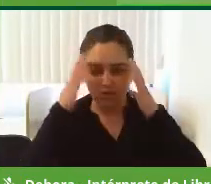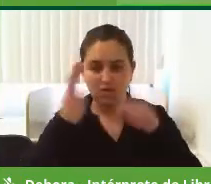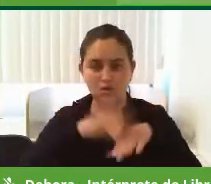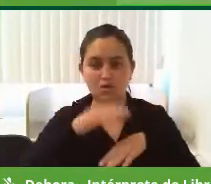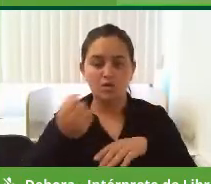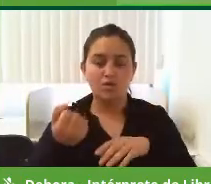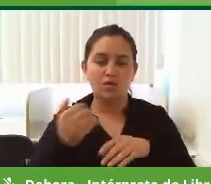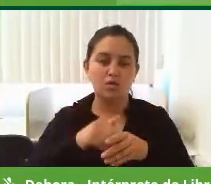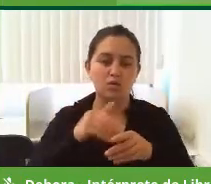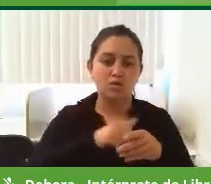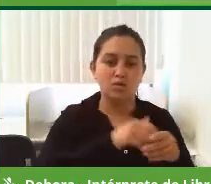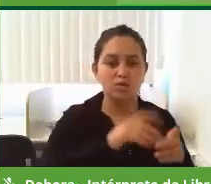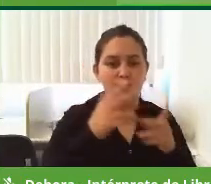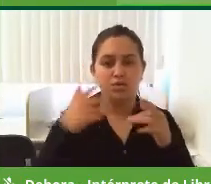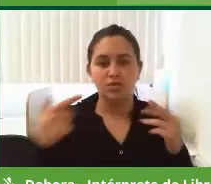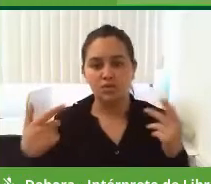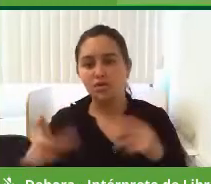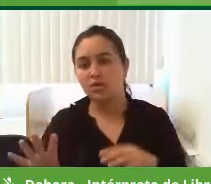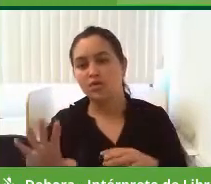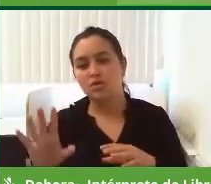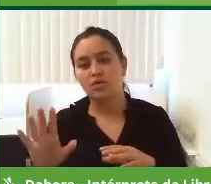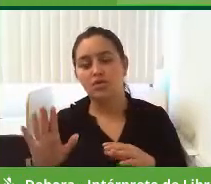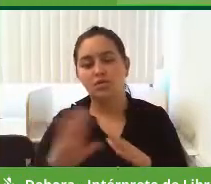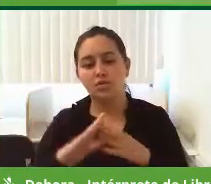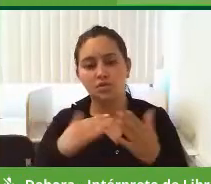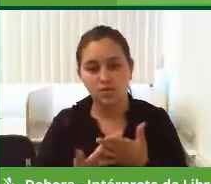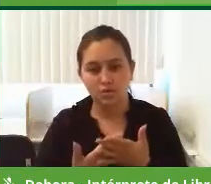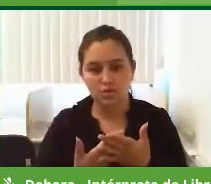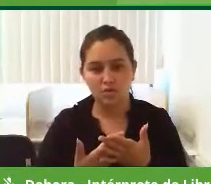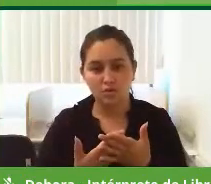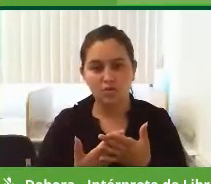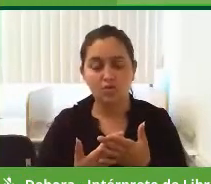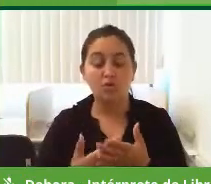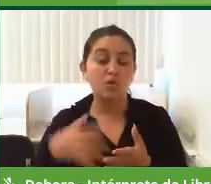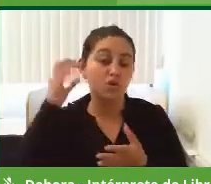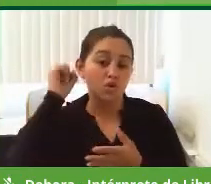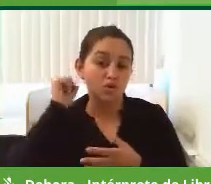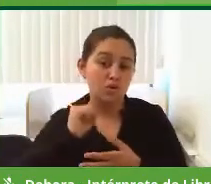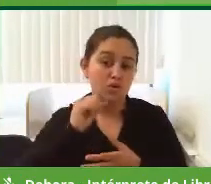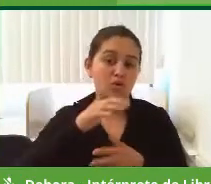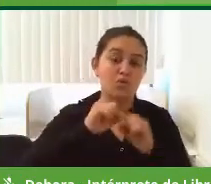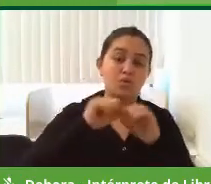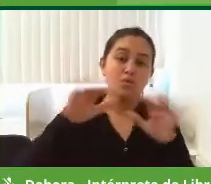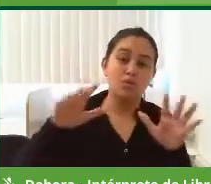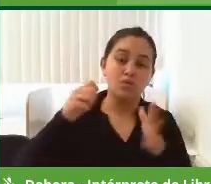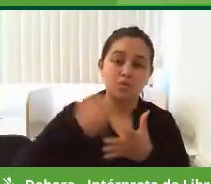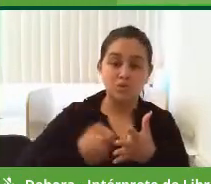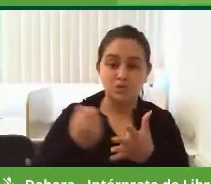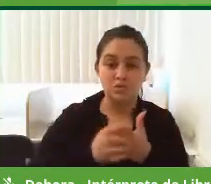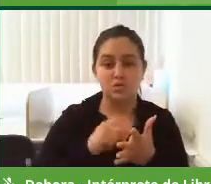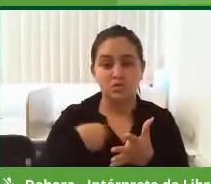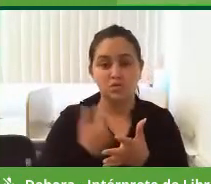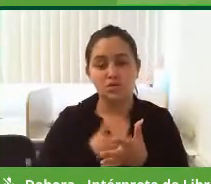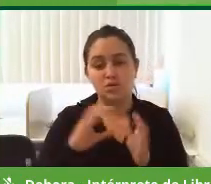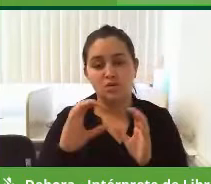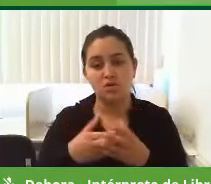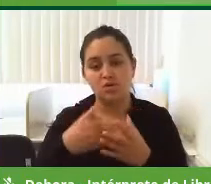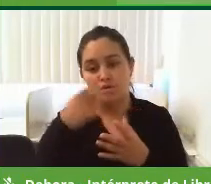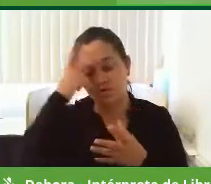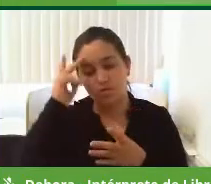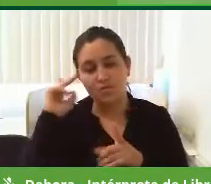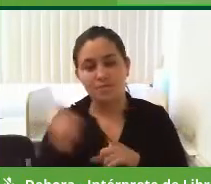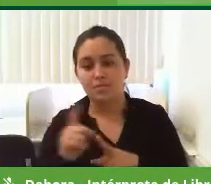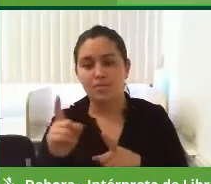eleições para a direção de escola, eleições para ouvidor público, valorizar e fortalecer as associações de moradores, e também